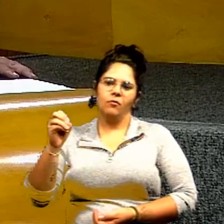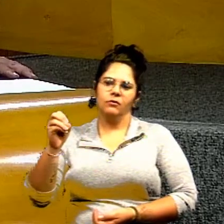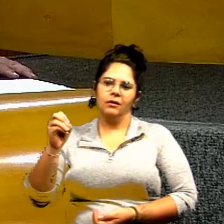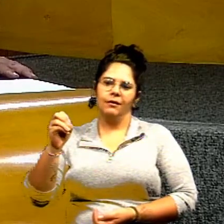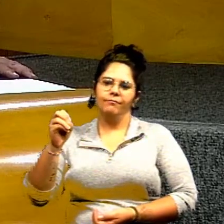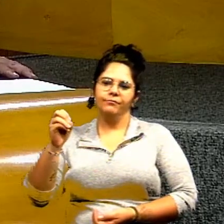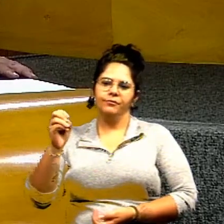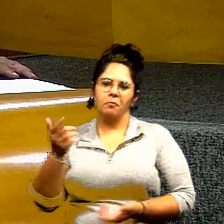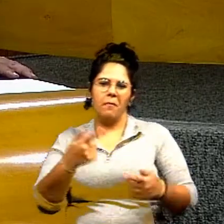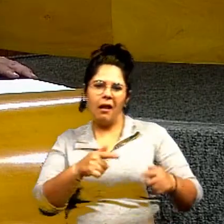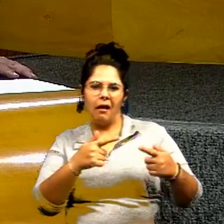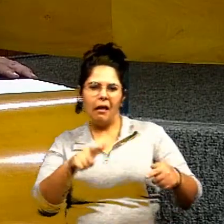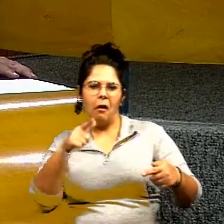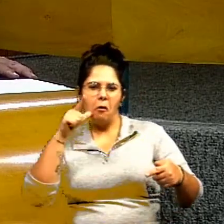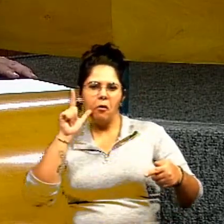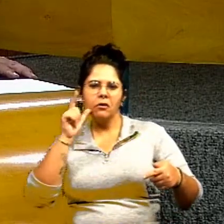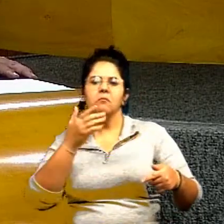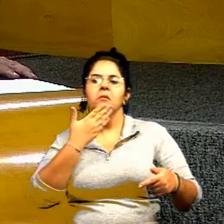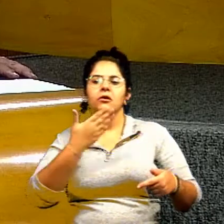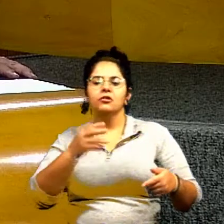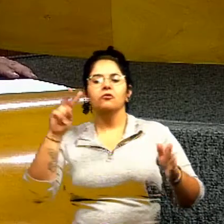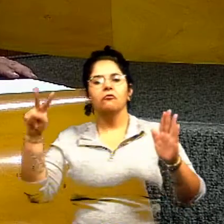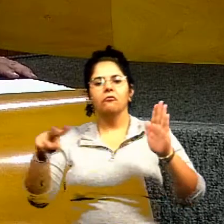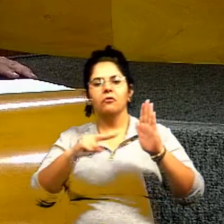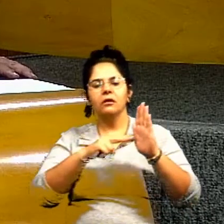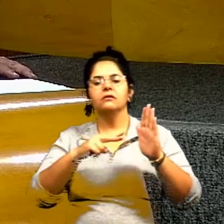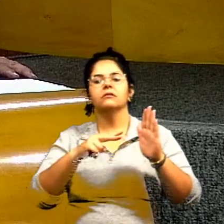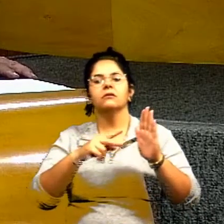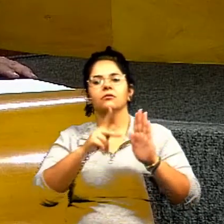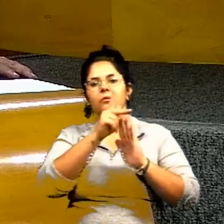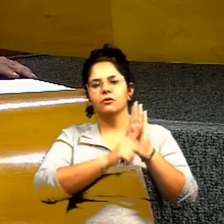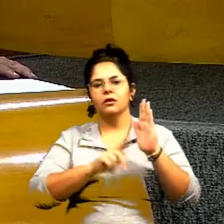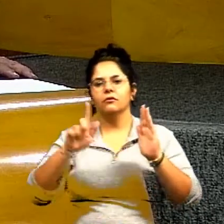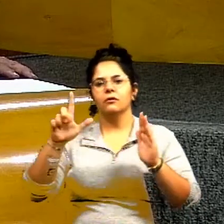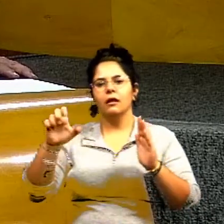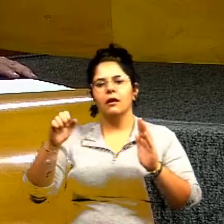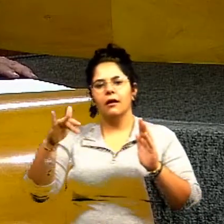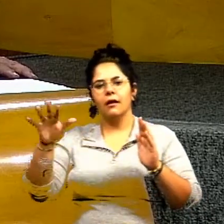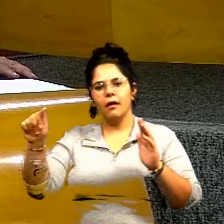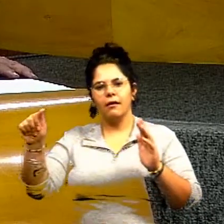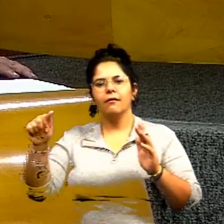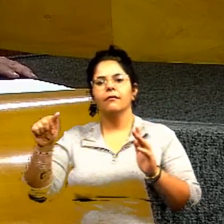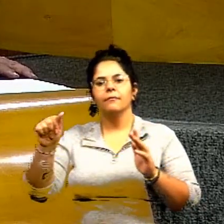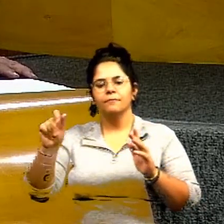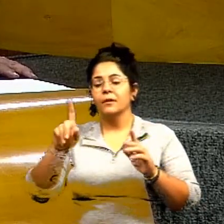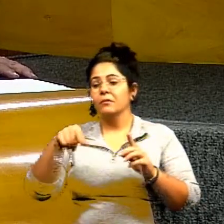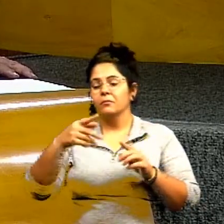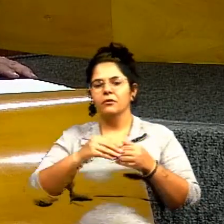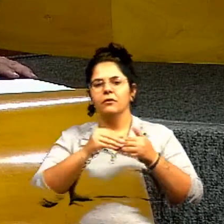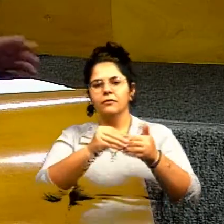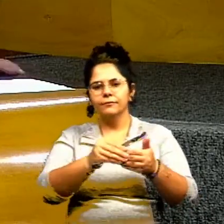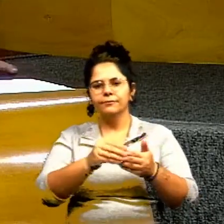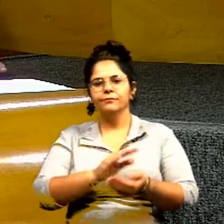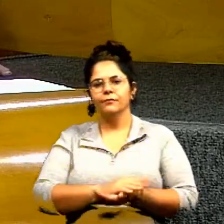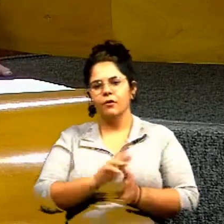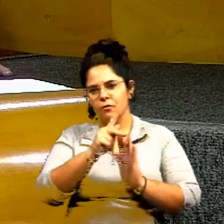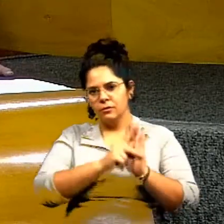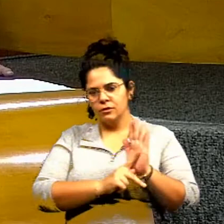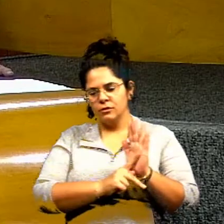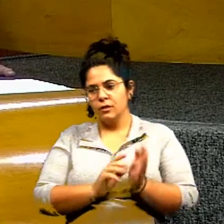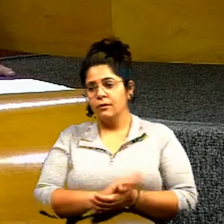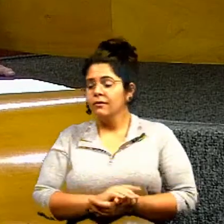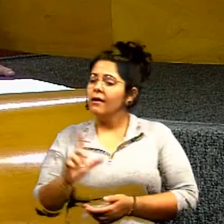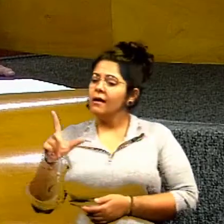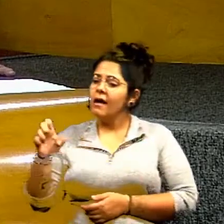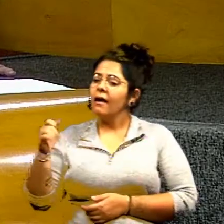ontem. Pediu vista do projeto da Leia, deixou esvaziar o plenário para depois devolver. Eu admiro a